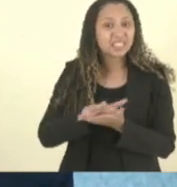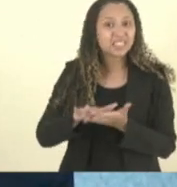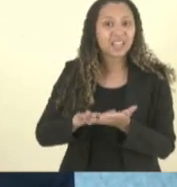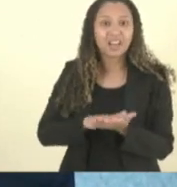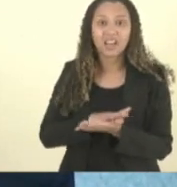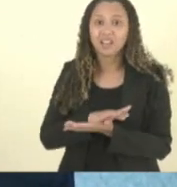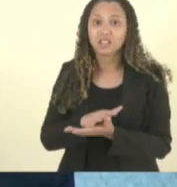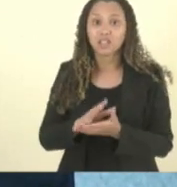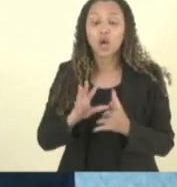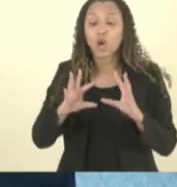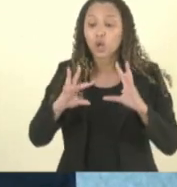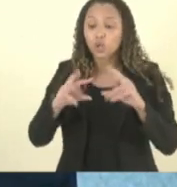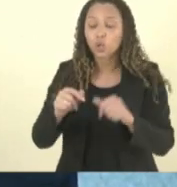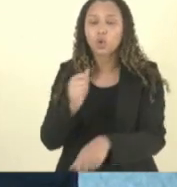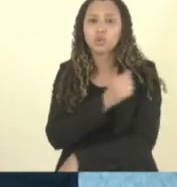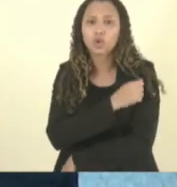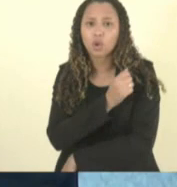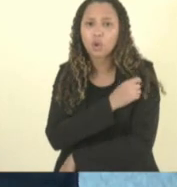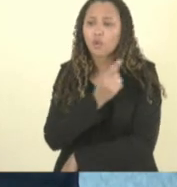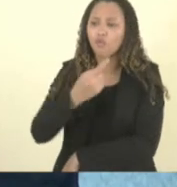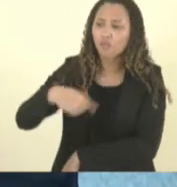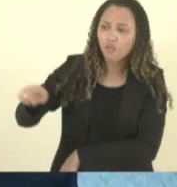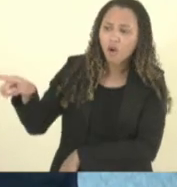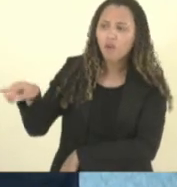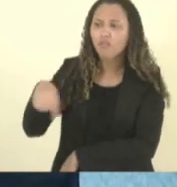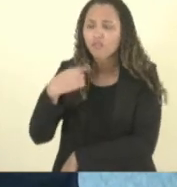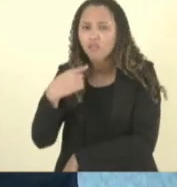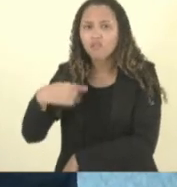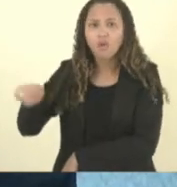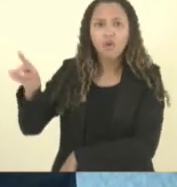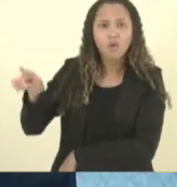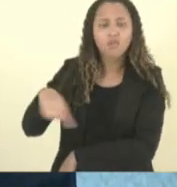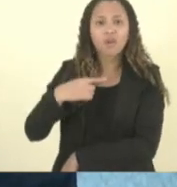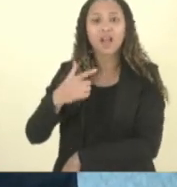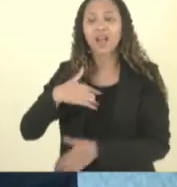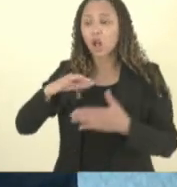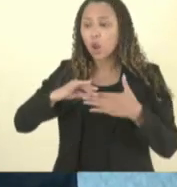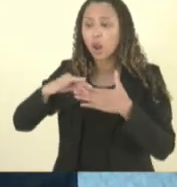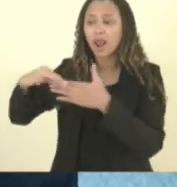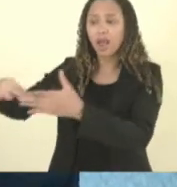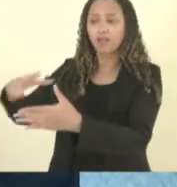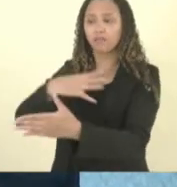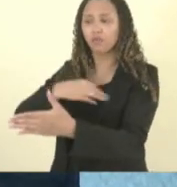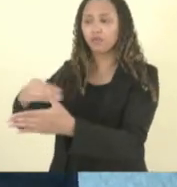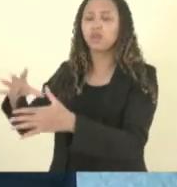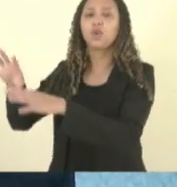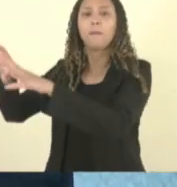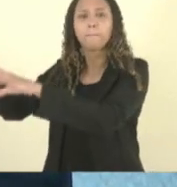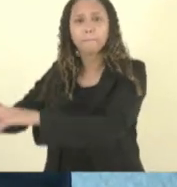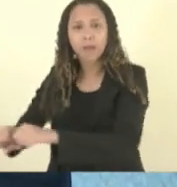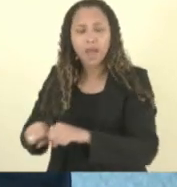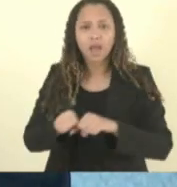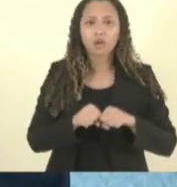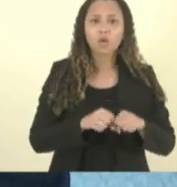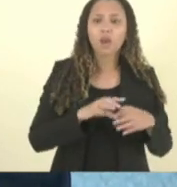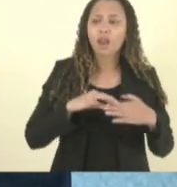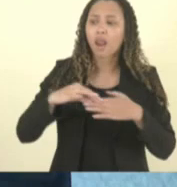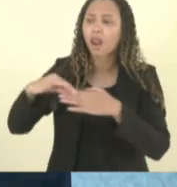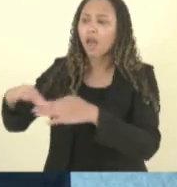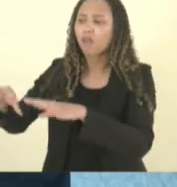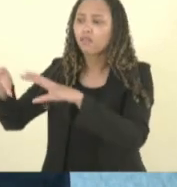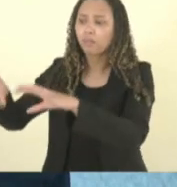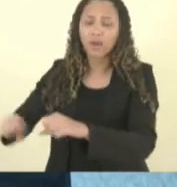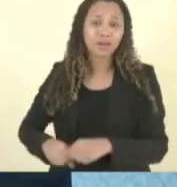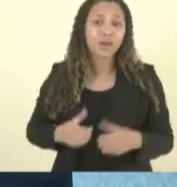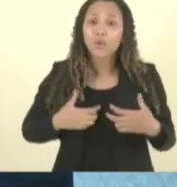alunos tão indo e voltando eu tô vendo lá eu vou eu levo vou buscar todo dia eu já tô eu não quero